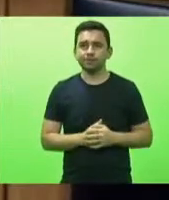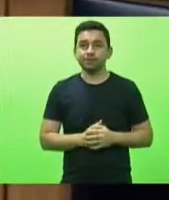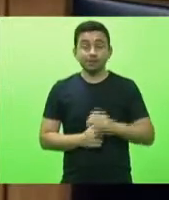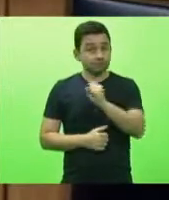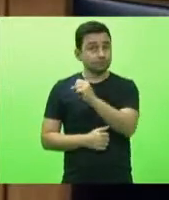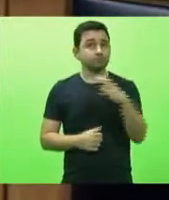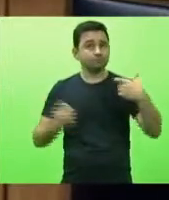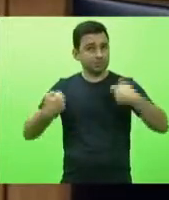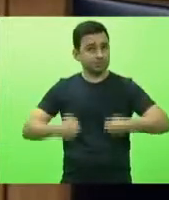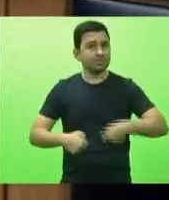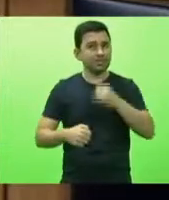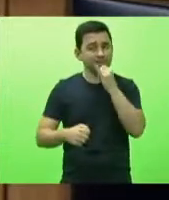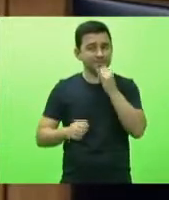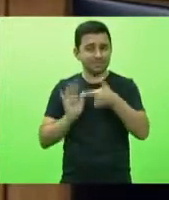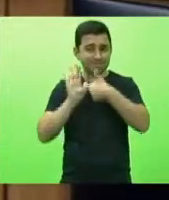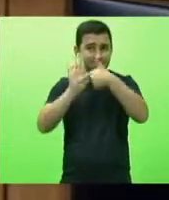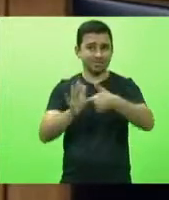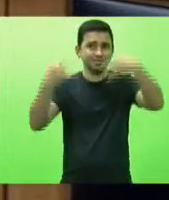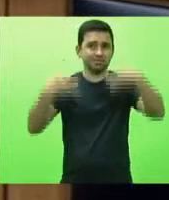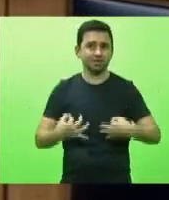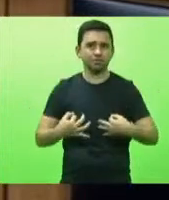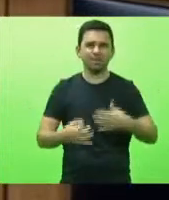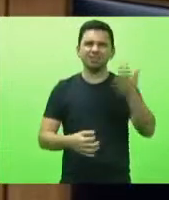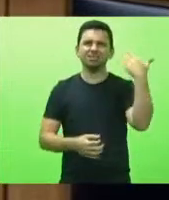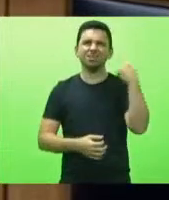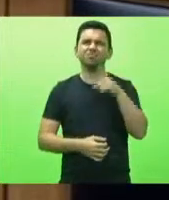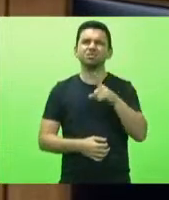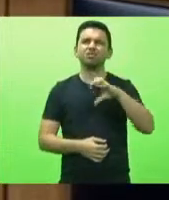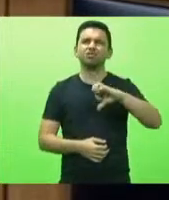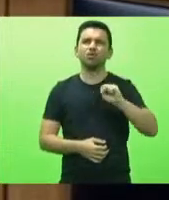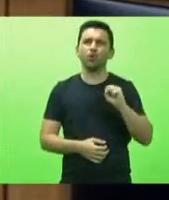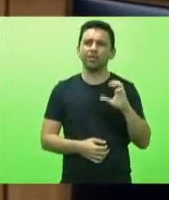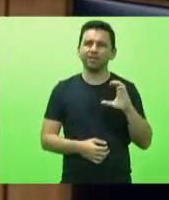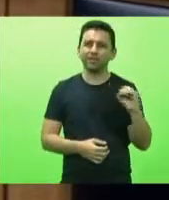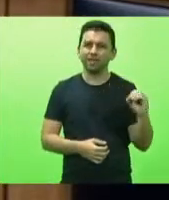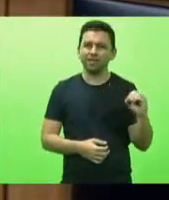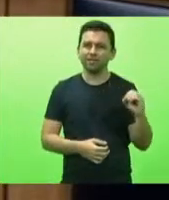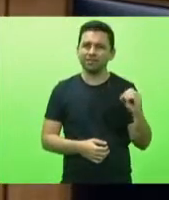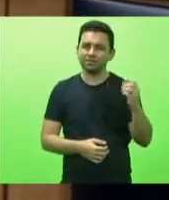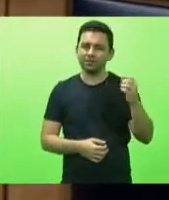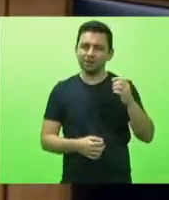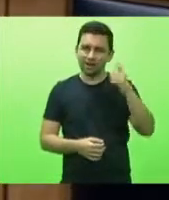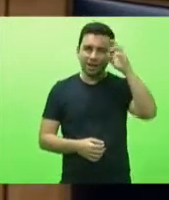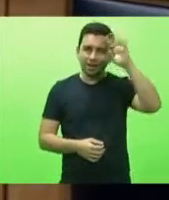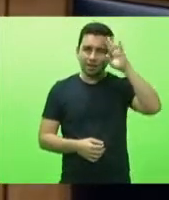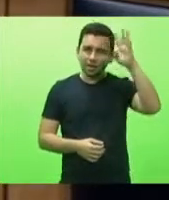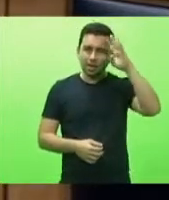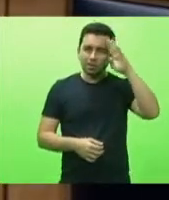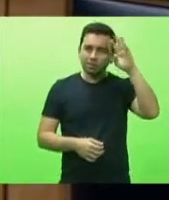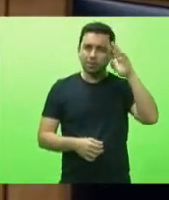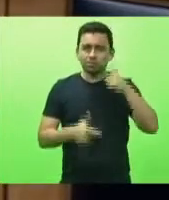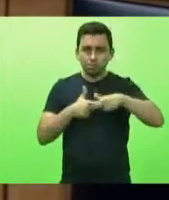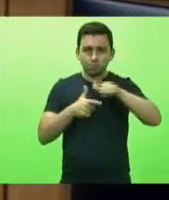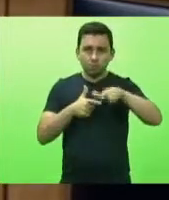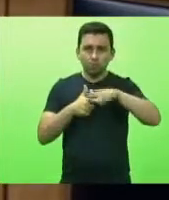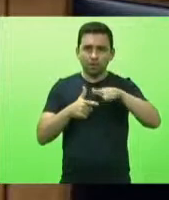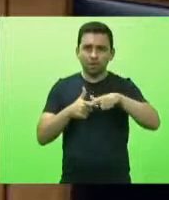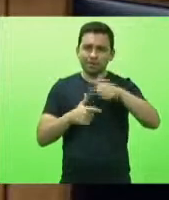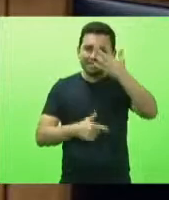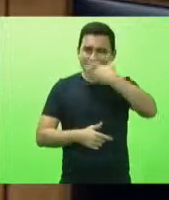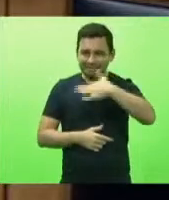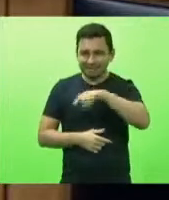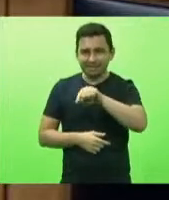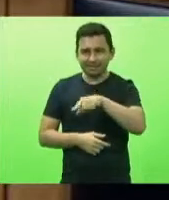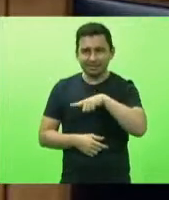tinha que ser exemplo a gente na década de 80 com relação a paralisia infantil deputado Caropreso nós somos